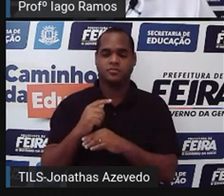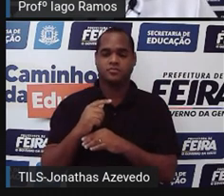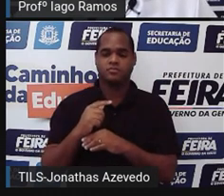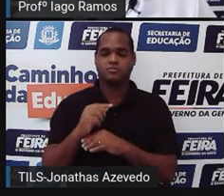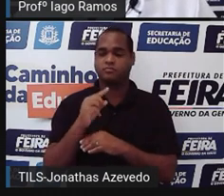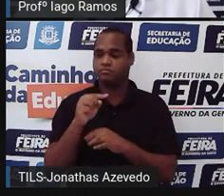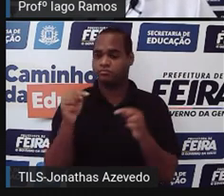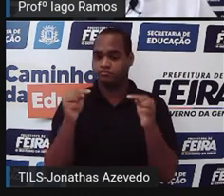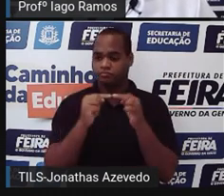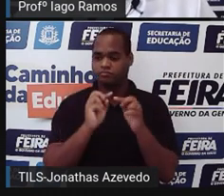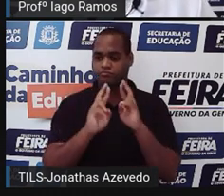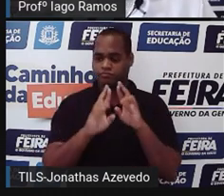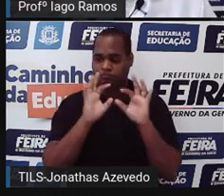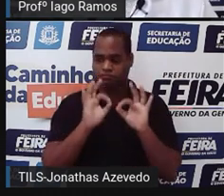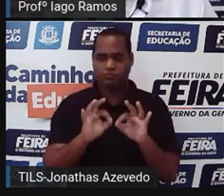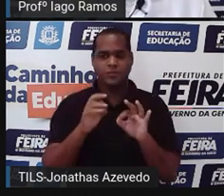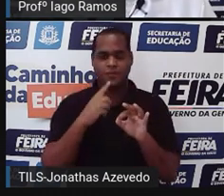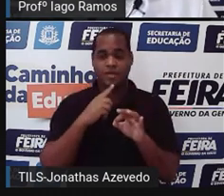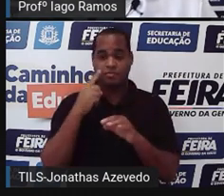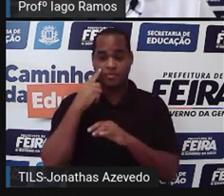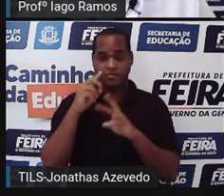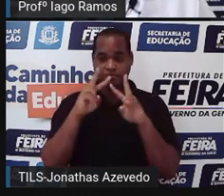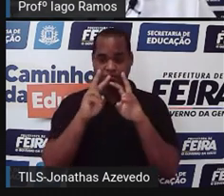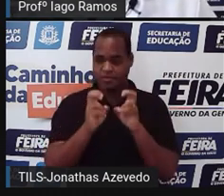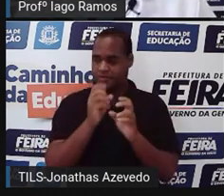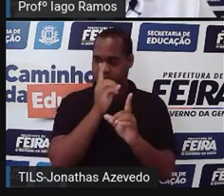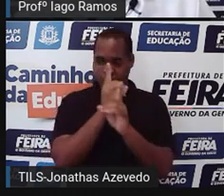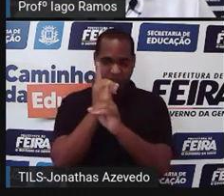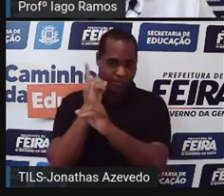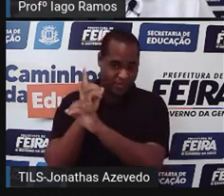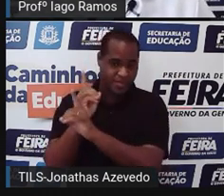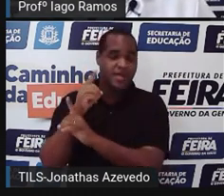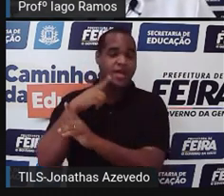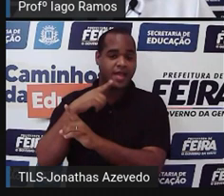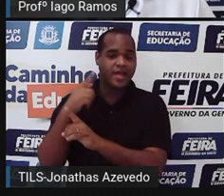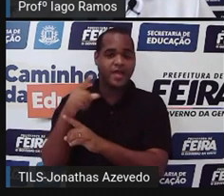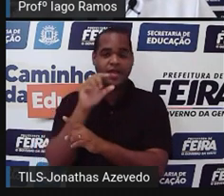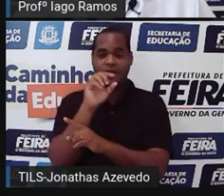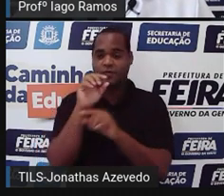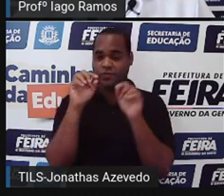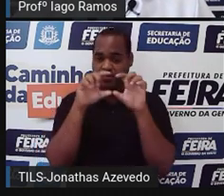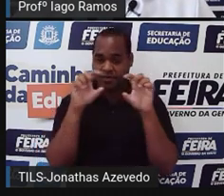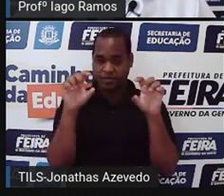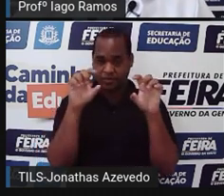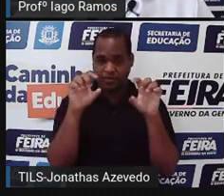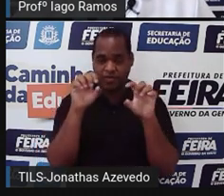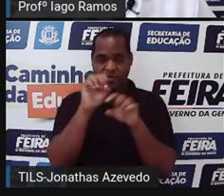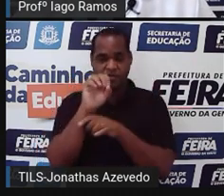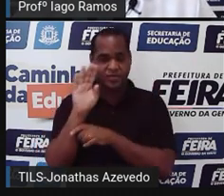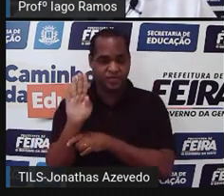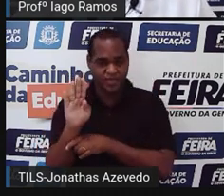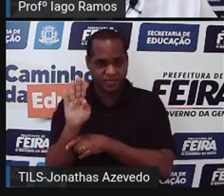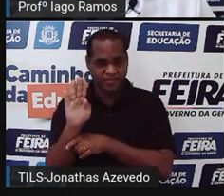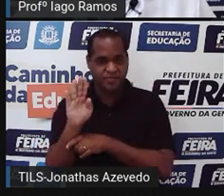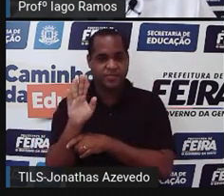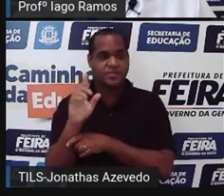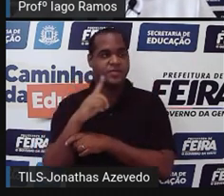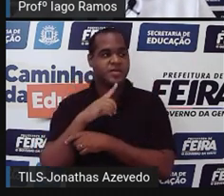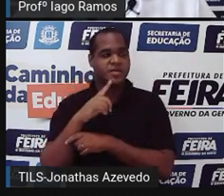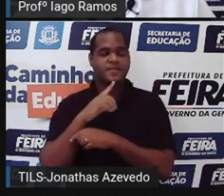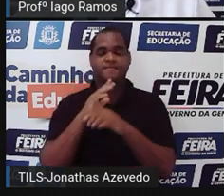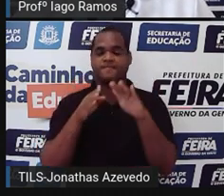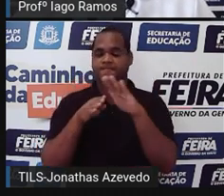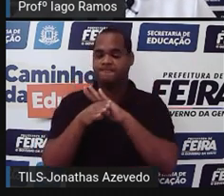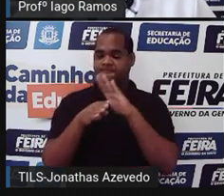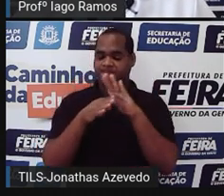Essa resposta a gente encontra no título e no subtítulo. Então, esse gráfico trata do dispositivo, né? De acesso